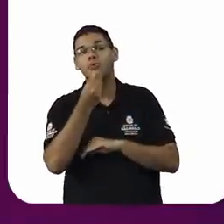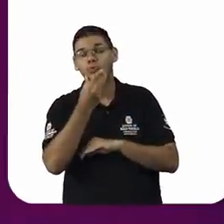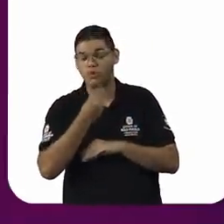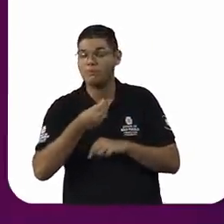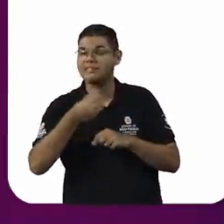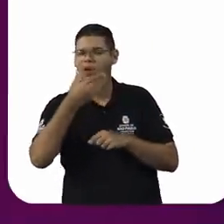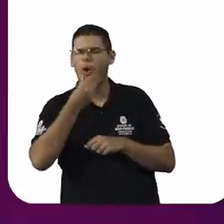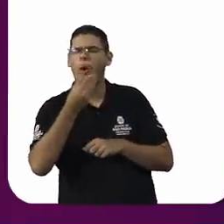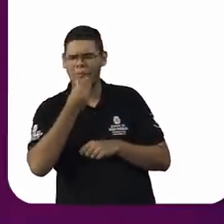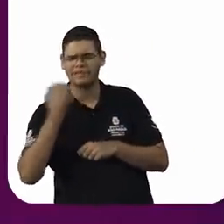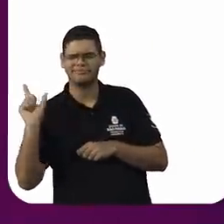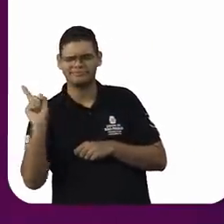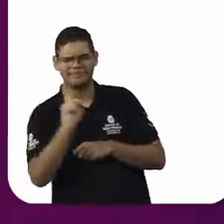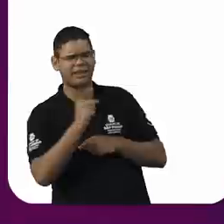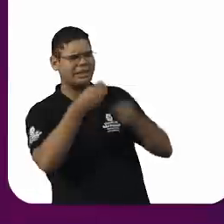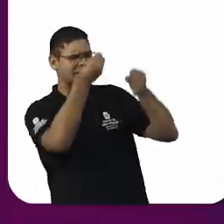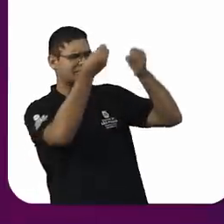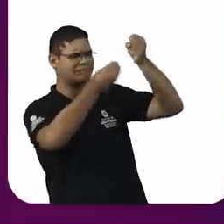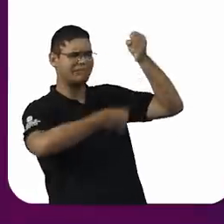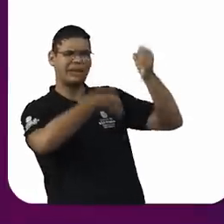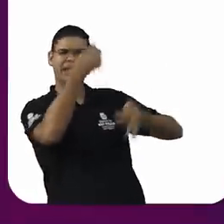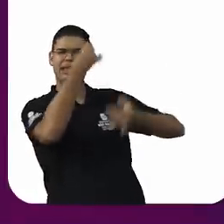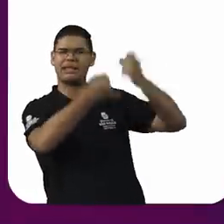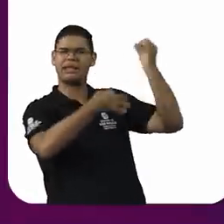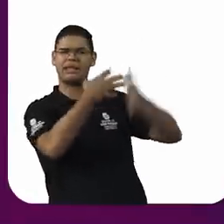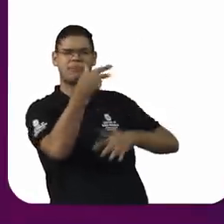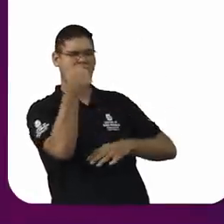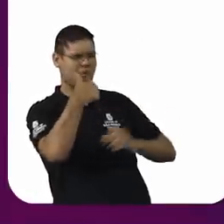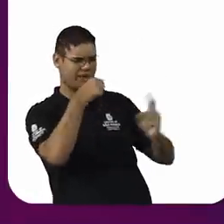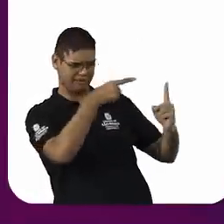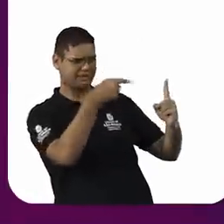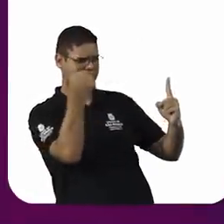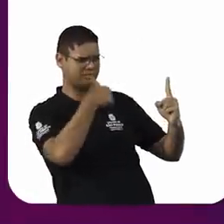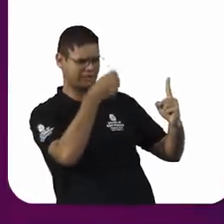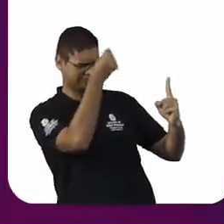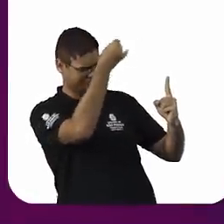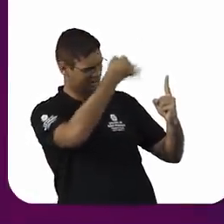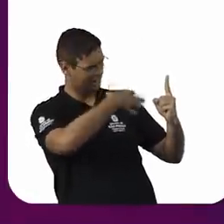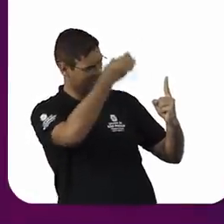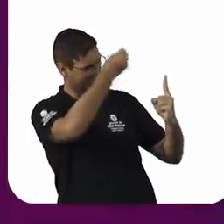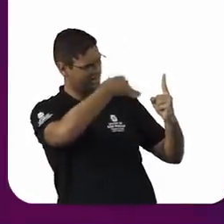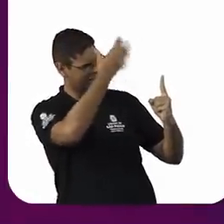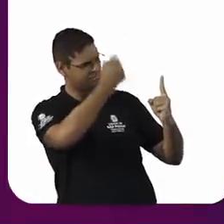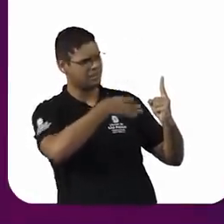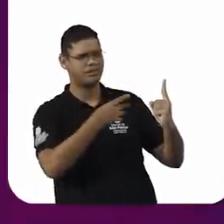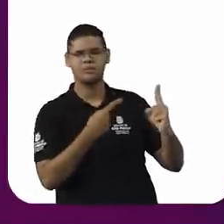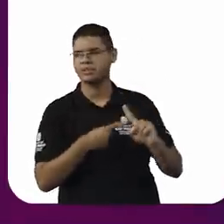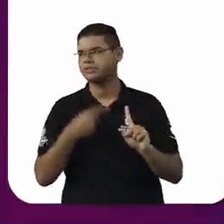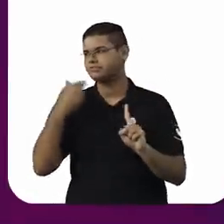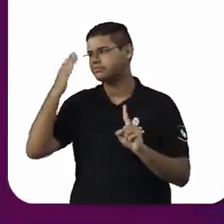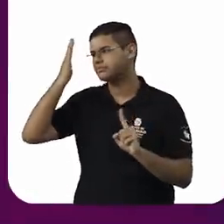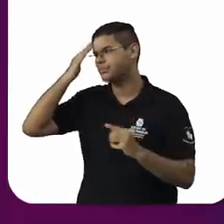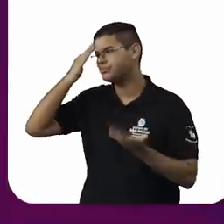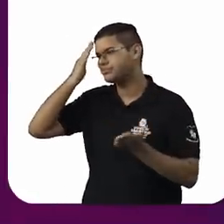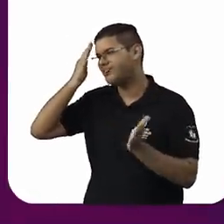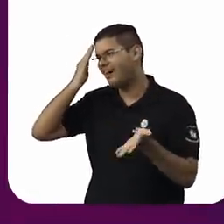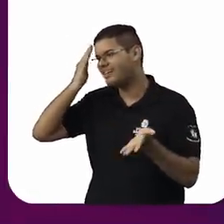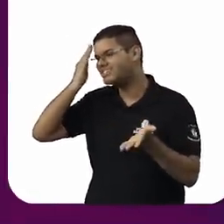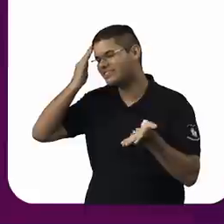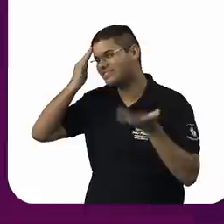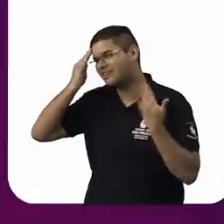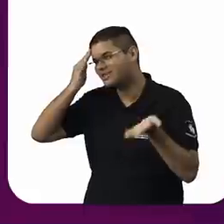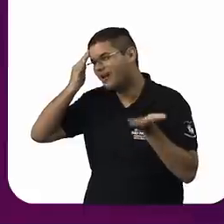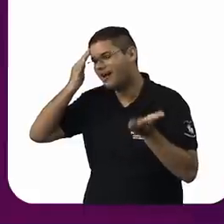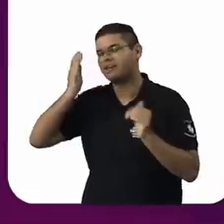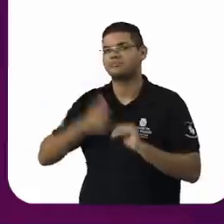sua área de atuação. E às vezes eles são leigos naquele tema, mas querem discutir com a mulher sobre,